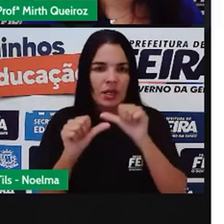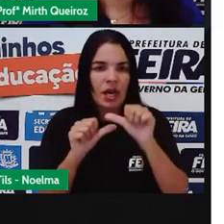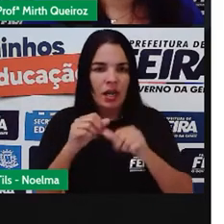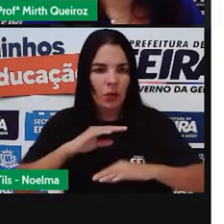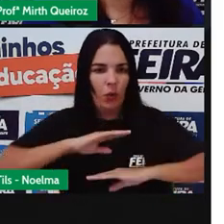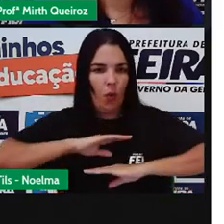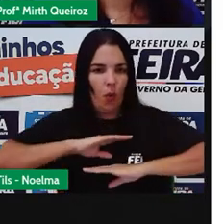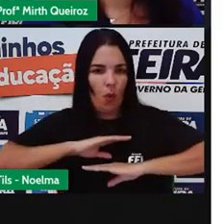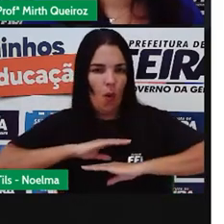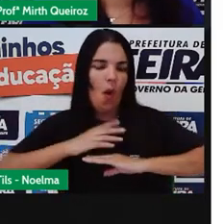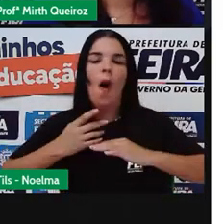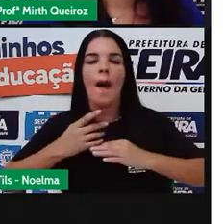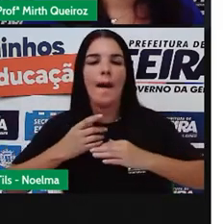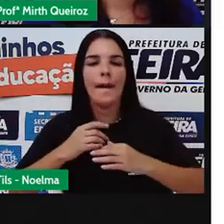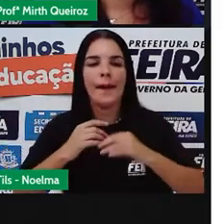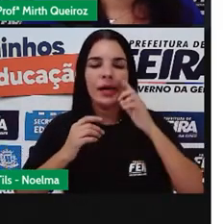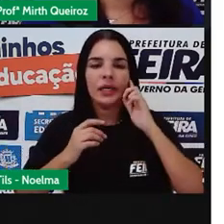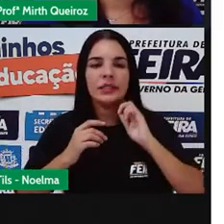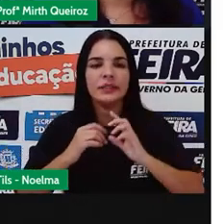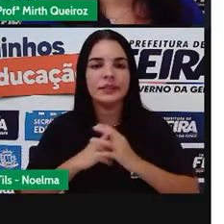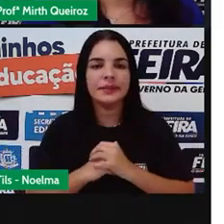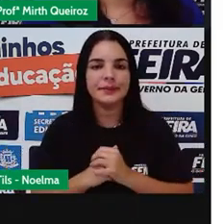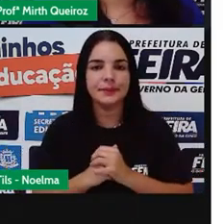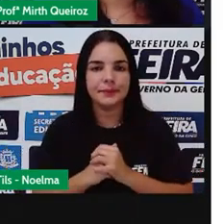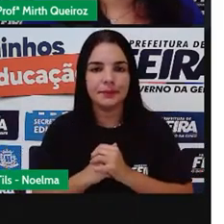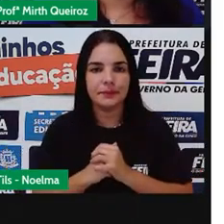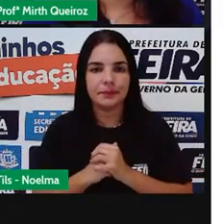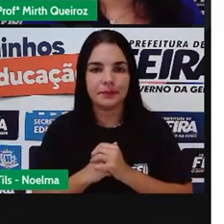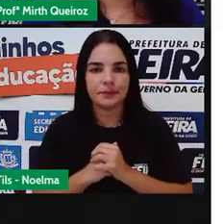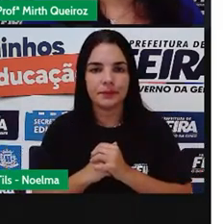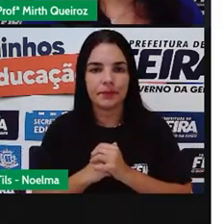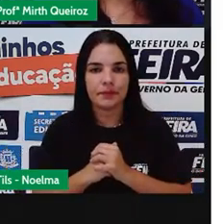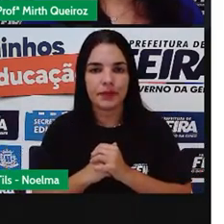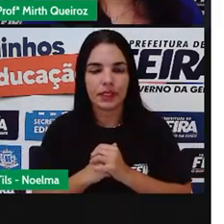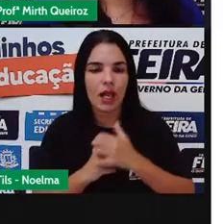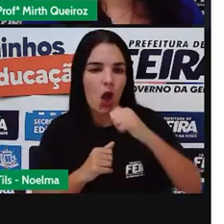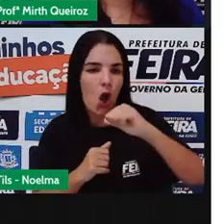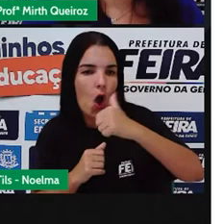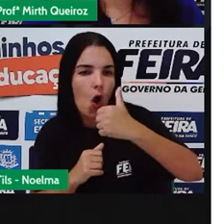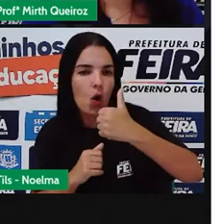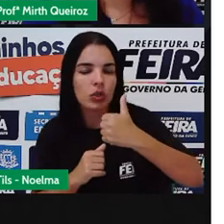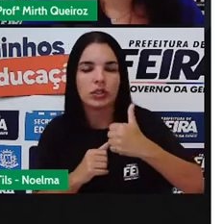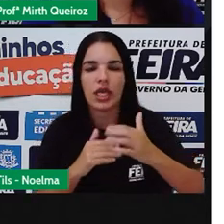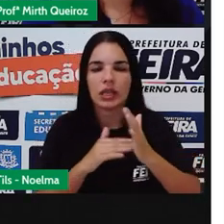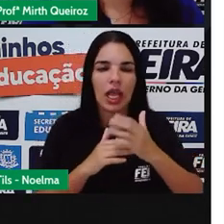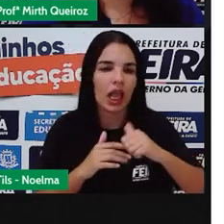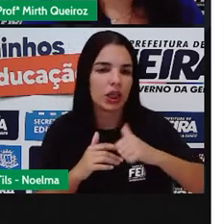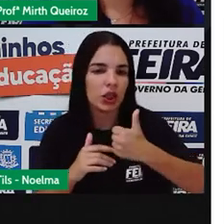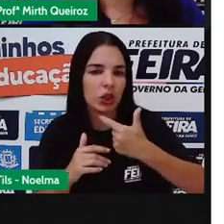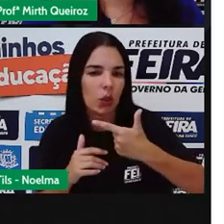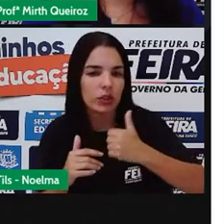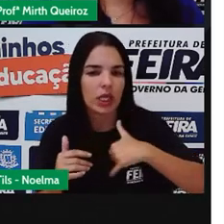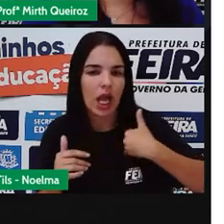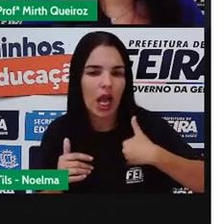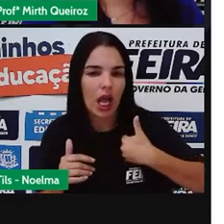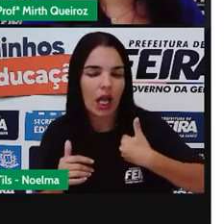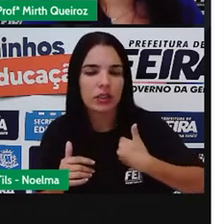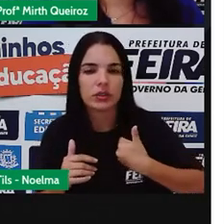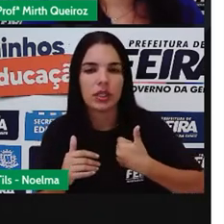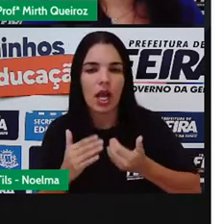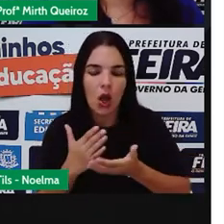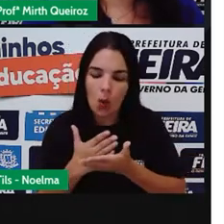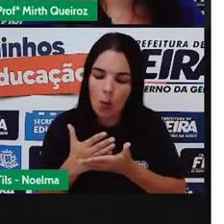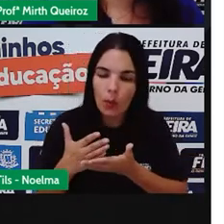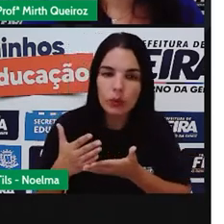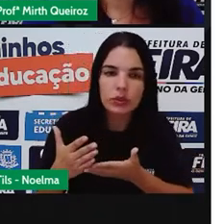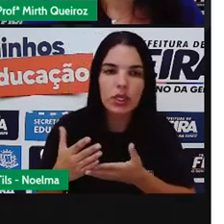corporais, físicas, né? Fisiológicas aí nas meninas. Dos 11 aos 12 anos de idade, o início